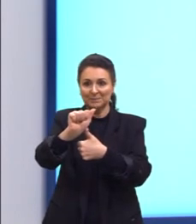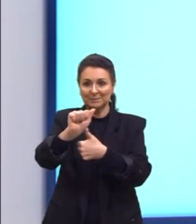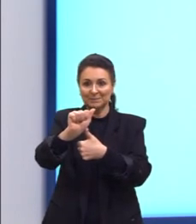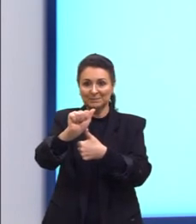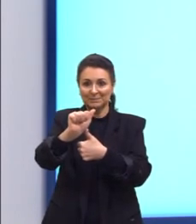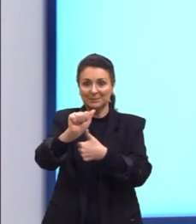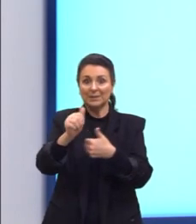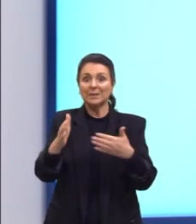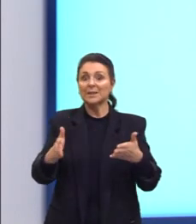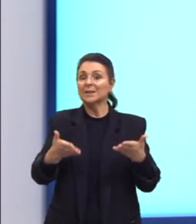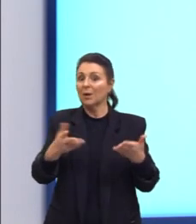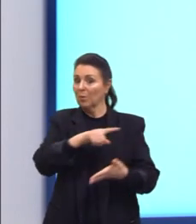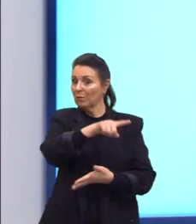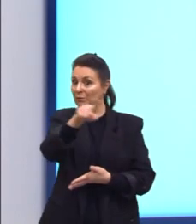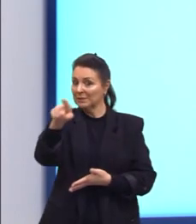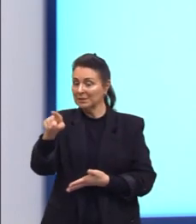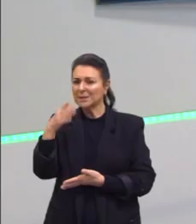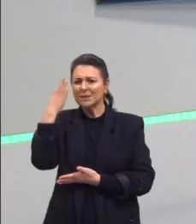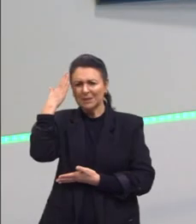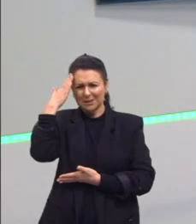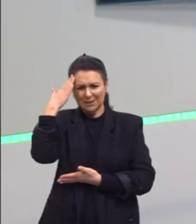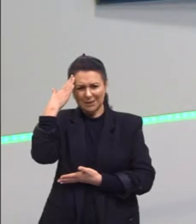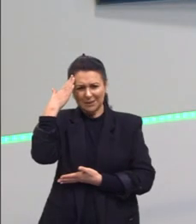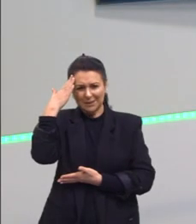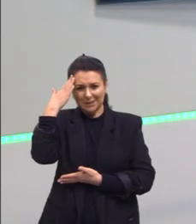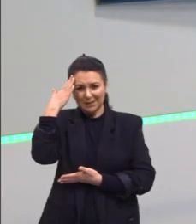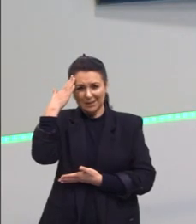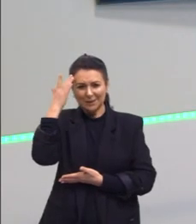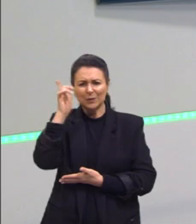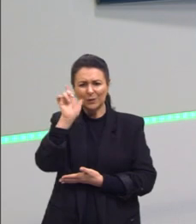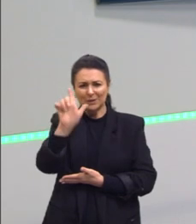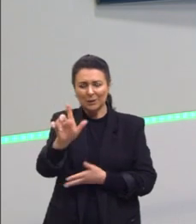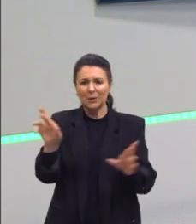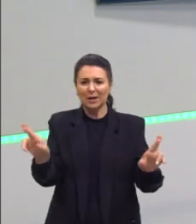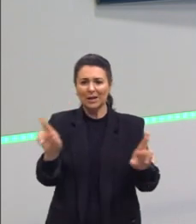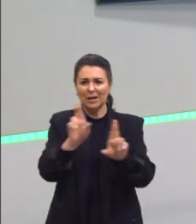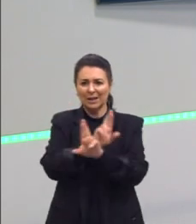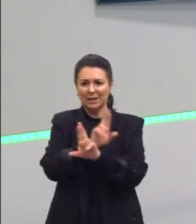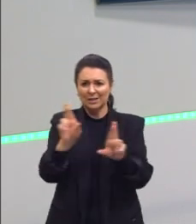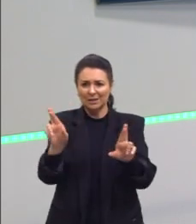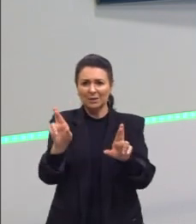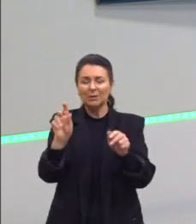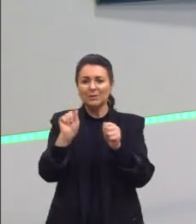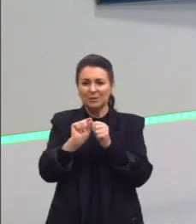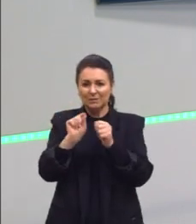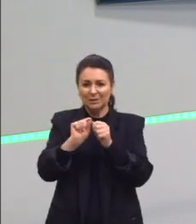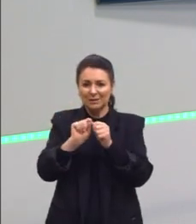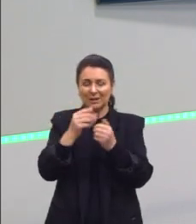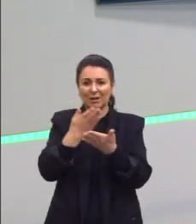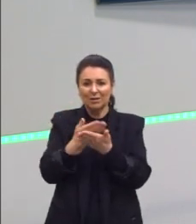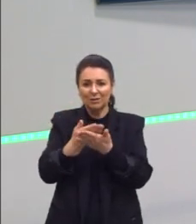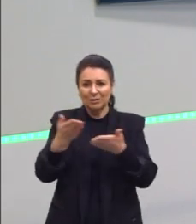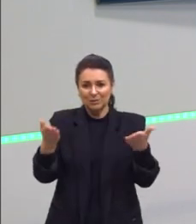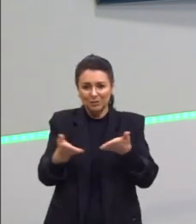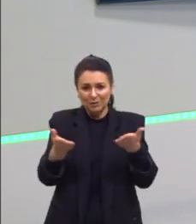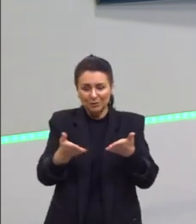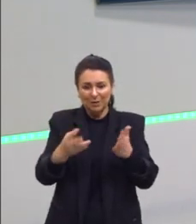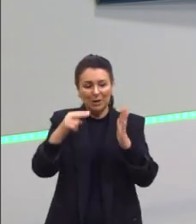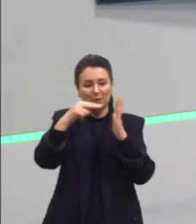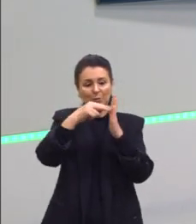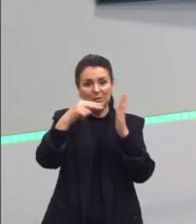E aí, gente, vocês conseguiram entender a relação que nós fizemos na aula de hoje? Os